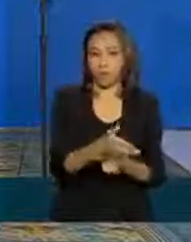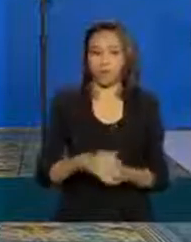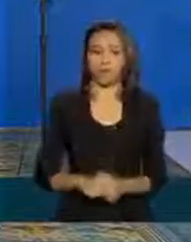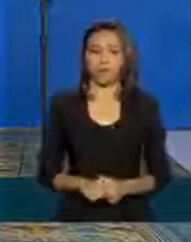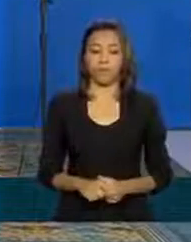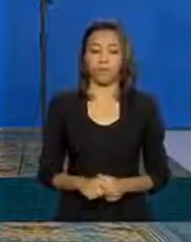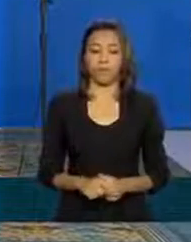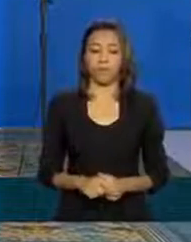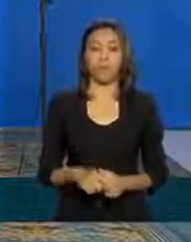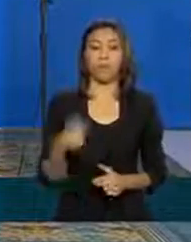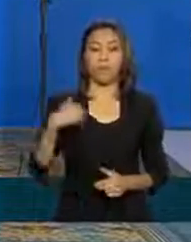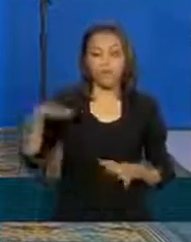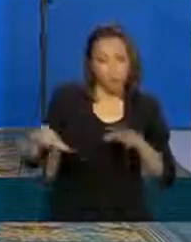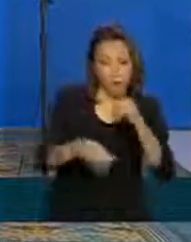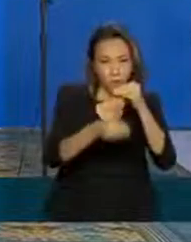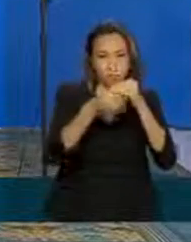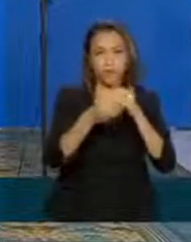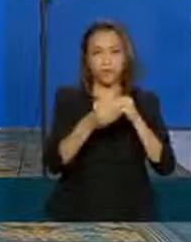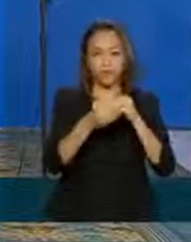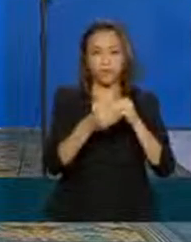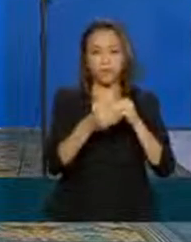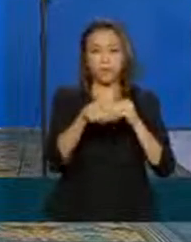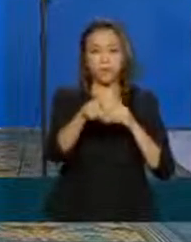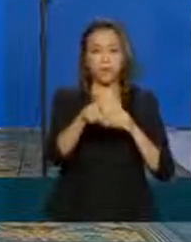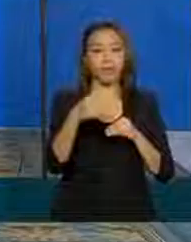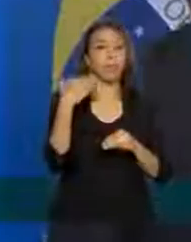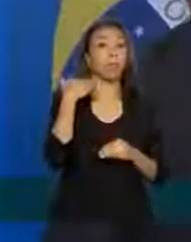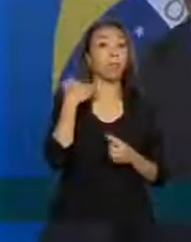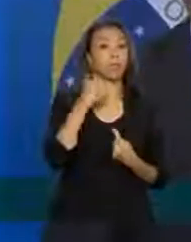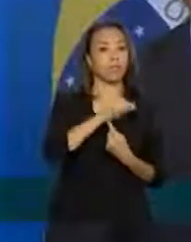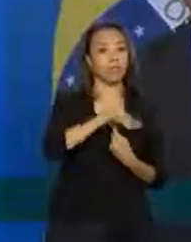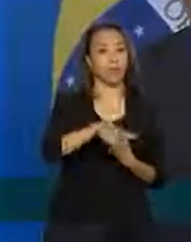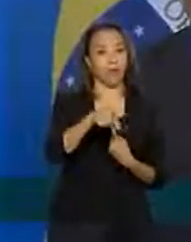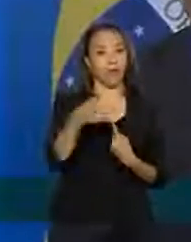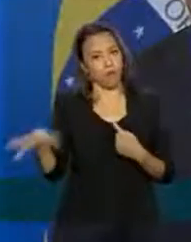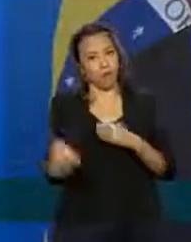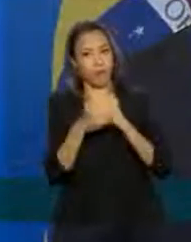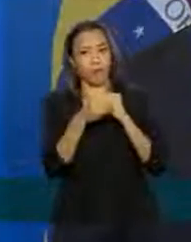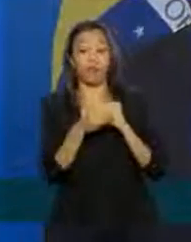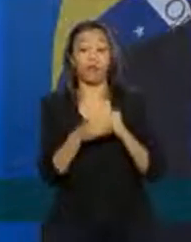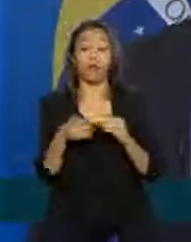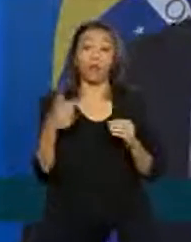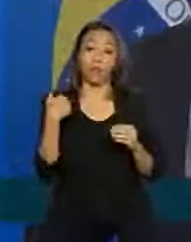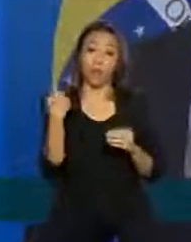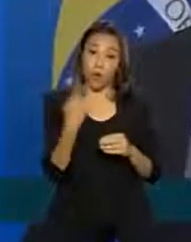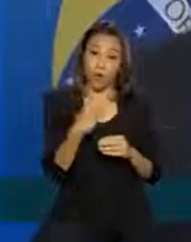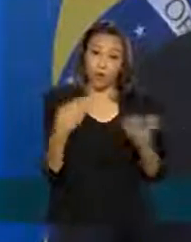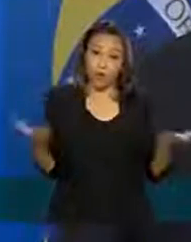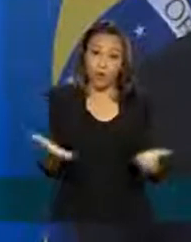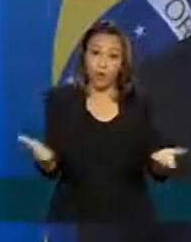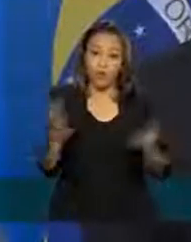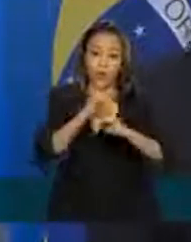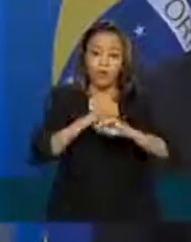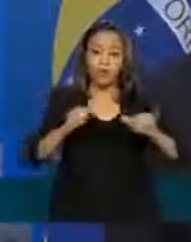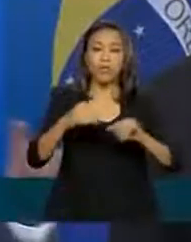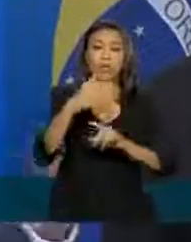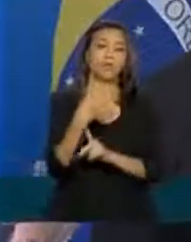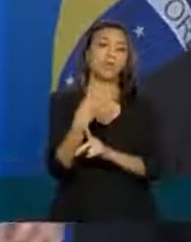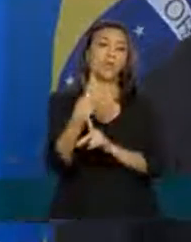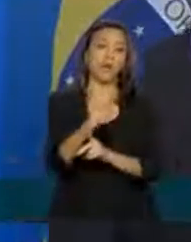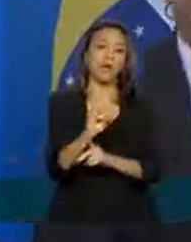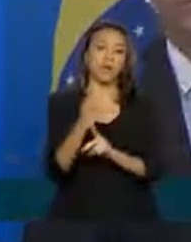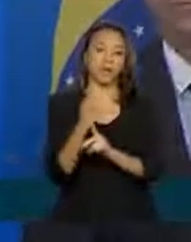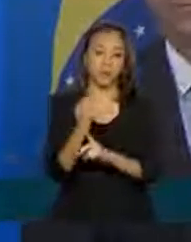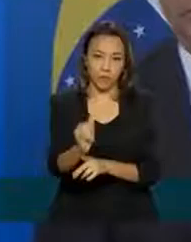se me permite complementar aqui o presidente do Banco Central a gente tem dito que isso aqui é uma jornada então a gente está anunciando hoje 40 bilhões para essa